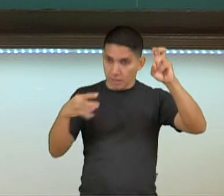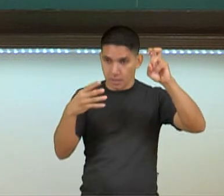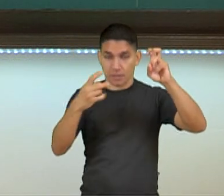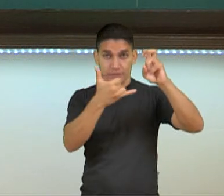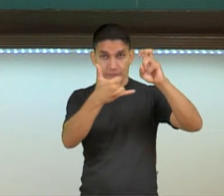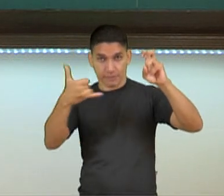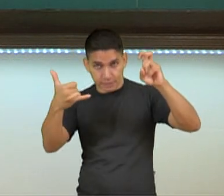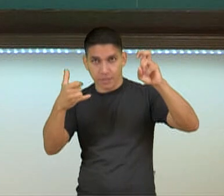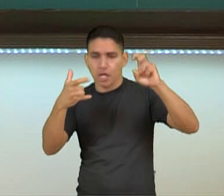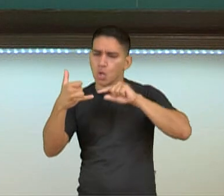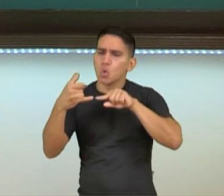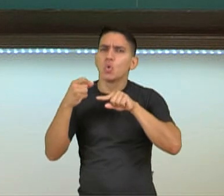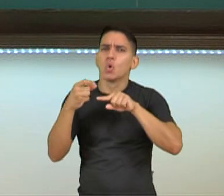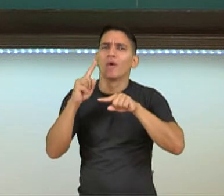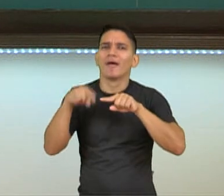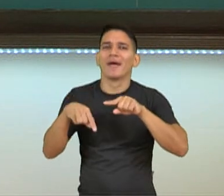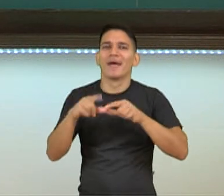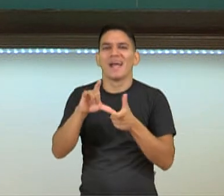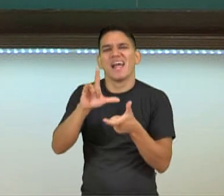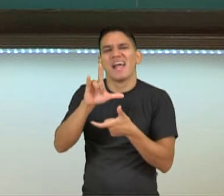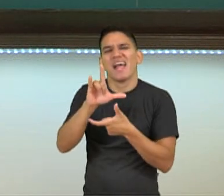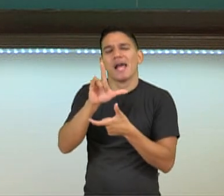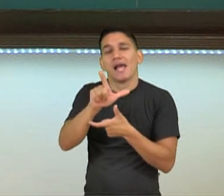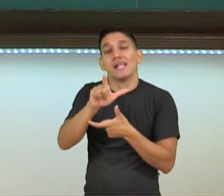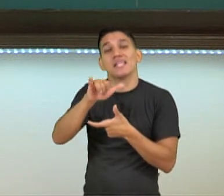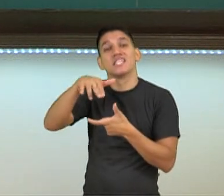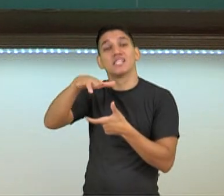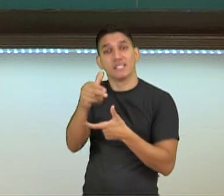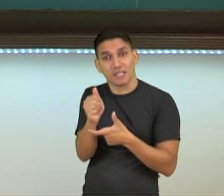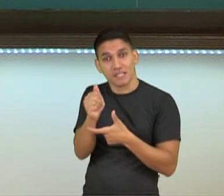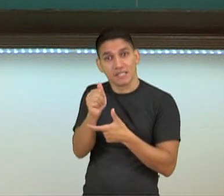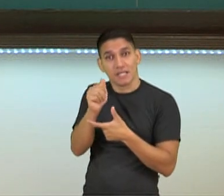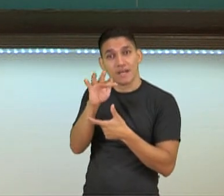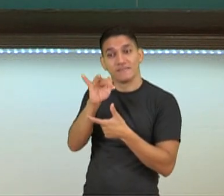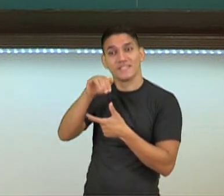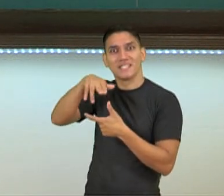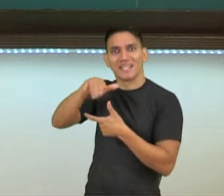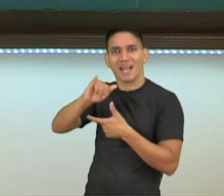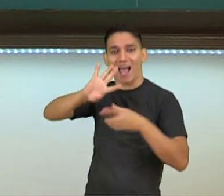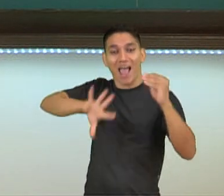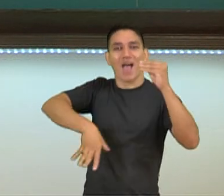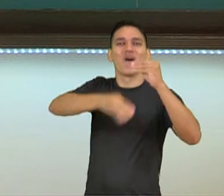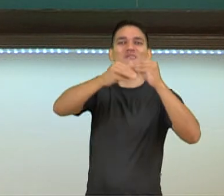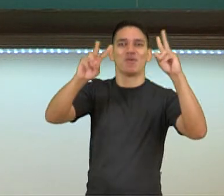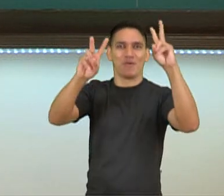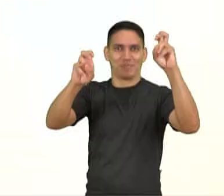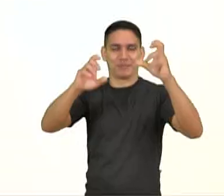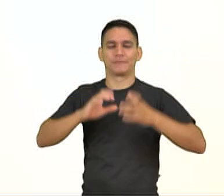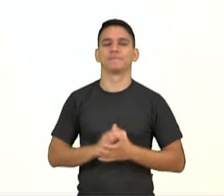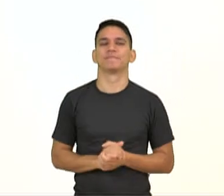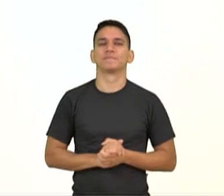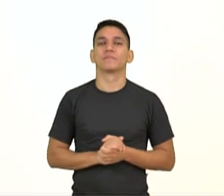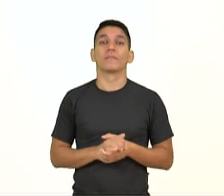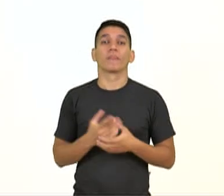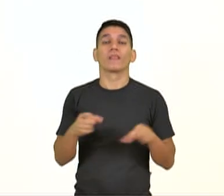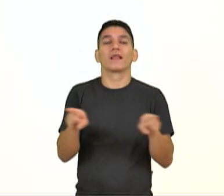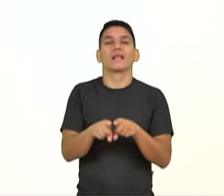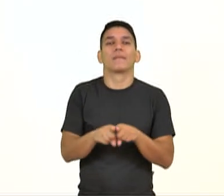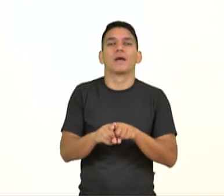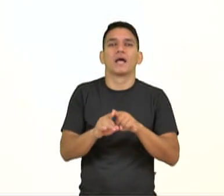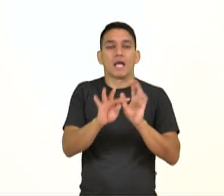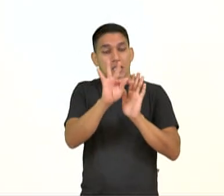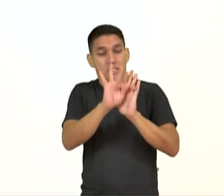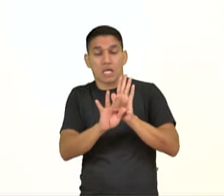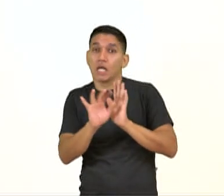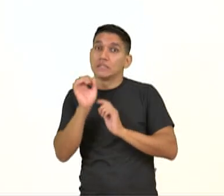que também é chamado de linha fina, ele complementa a ideia da manchete. Textos em